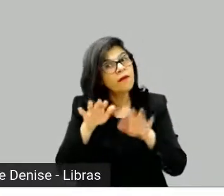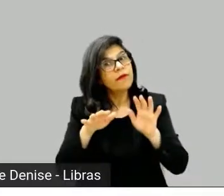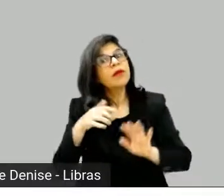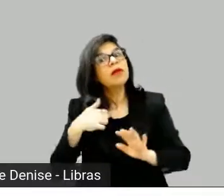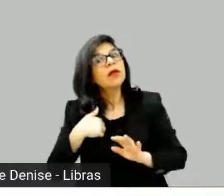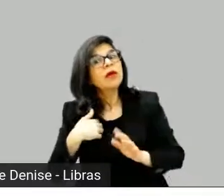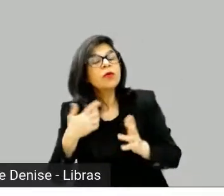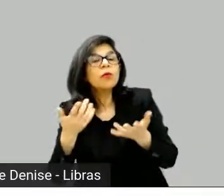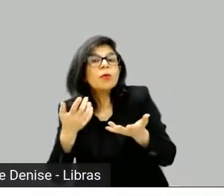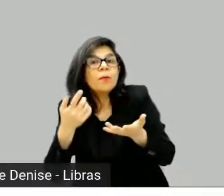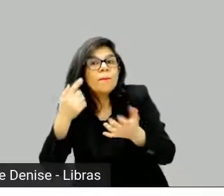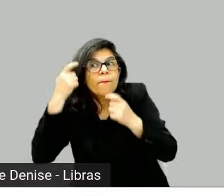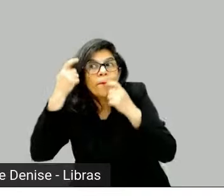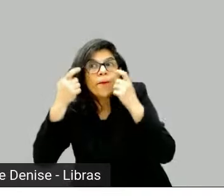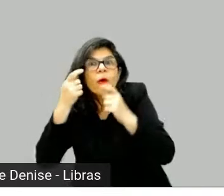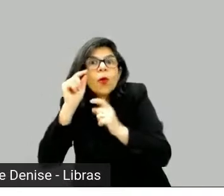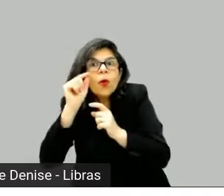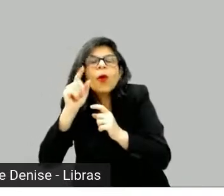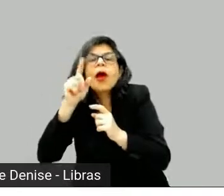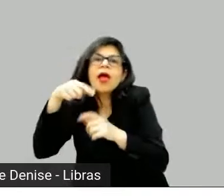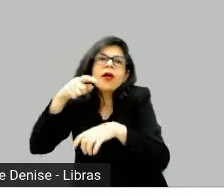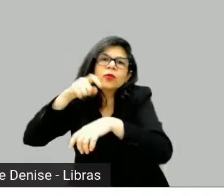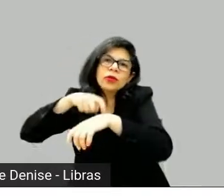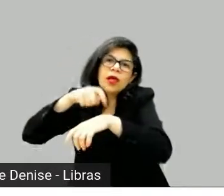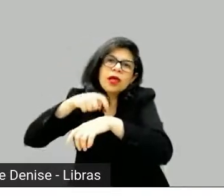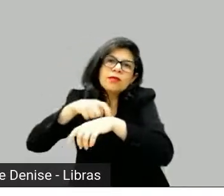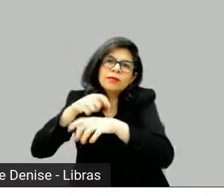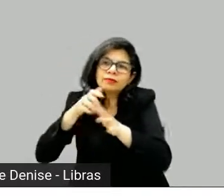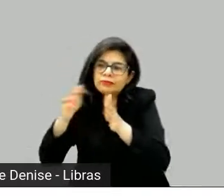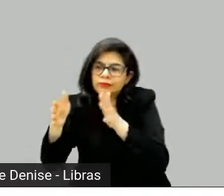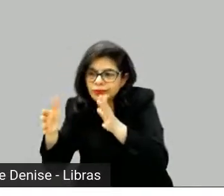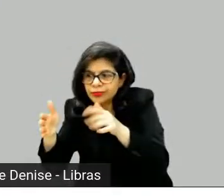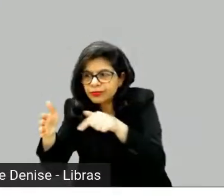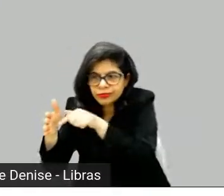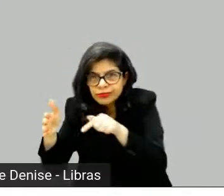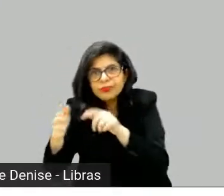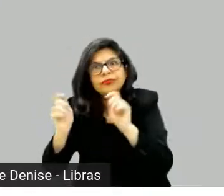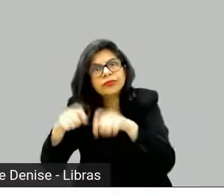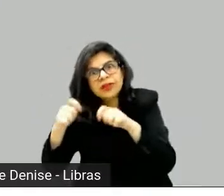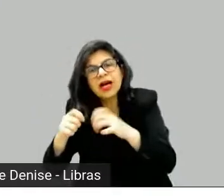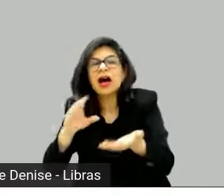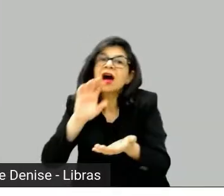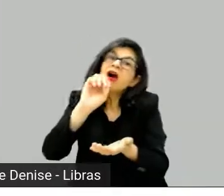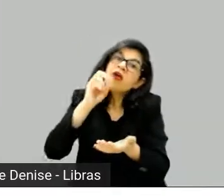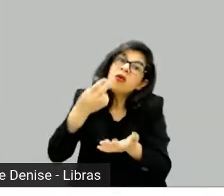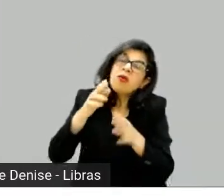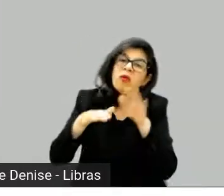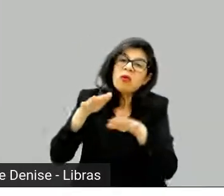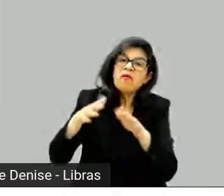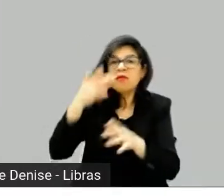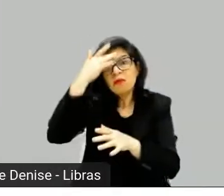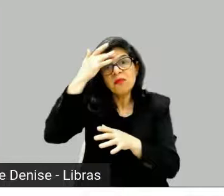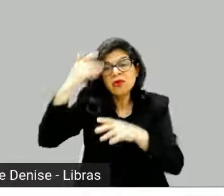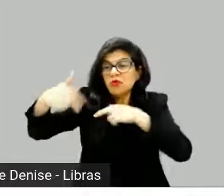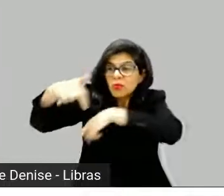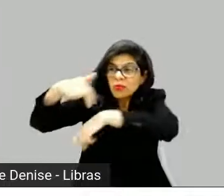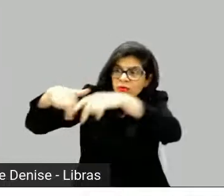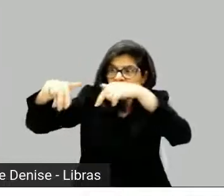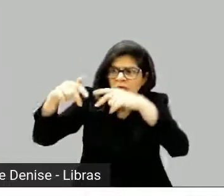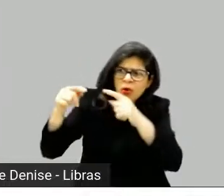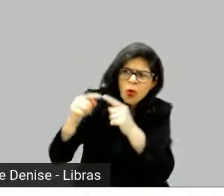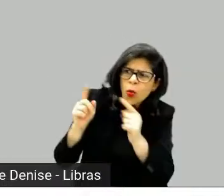não está legal por algum motivo, às vezes as pessoas envolvidas não se cruzam direito, esse tipo de coisa.